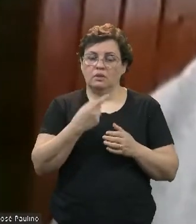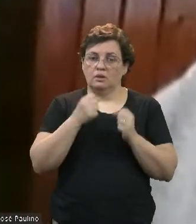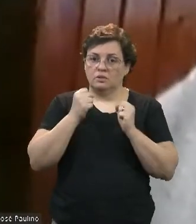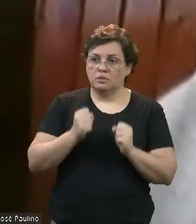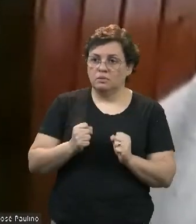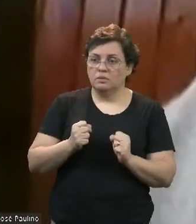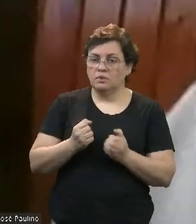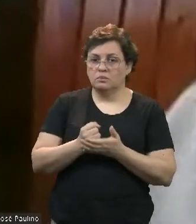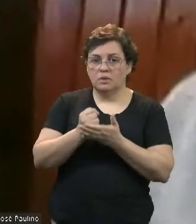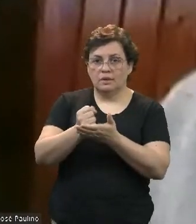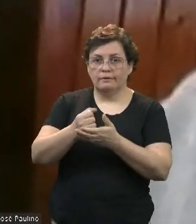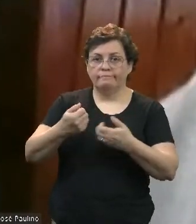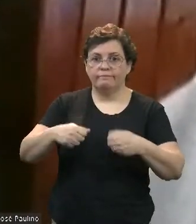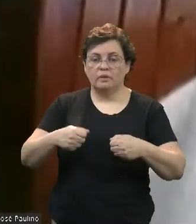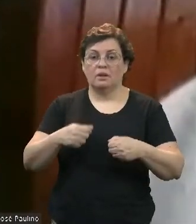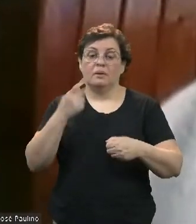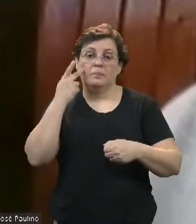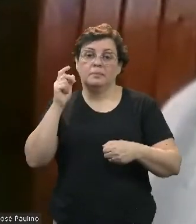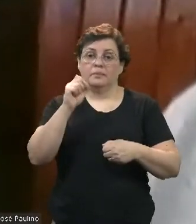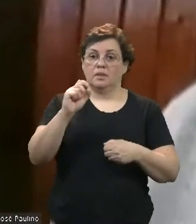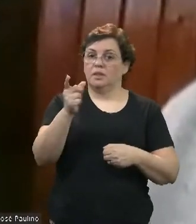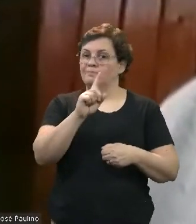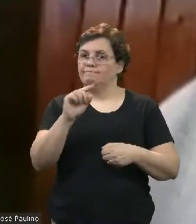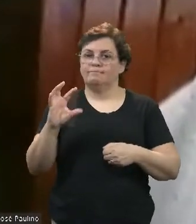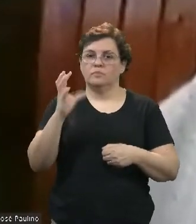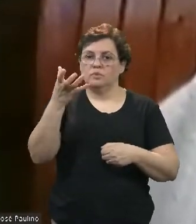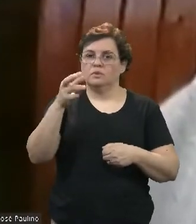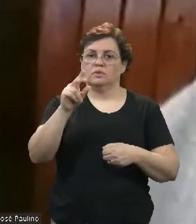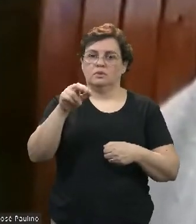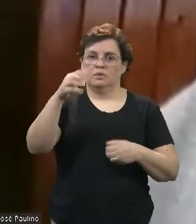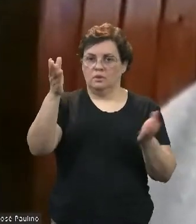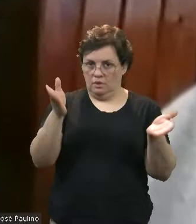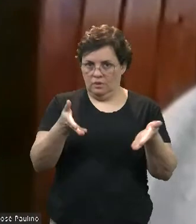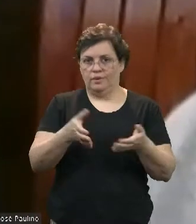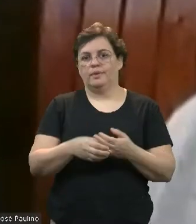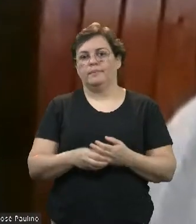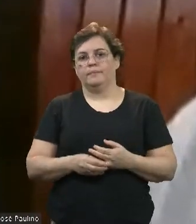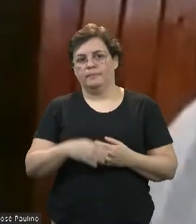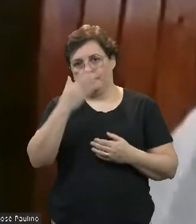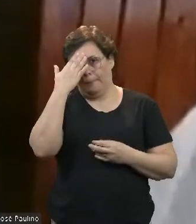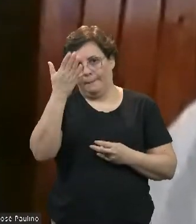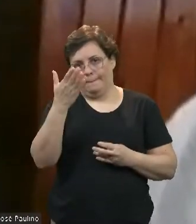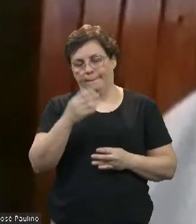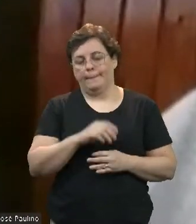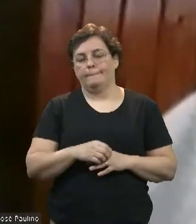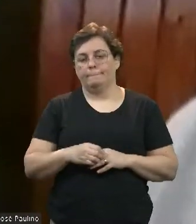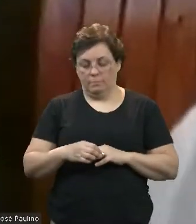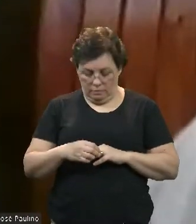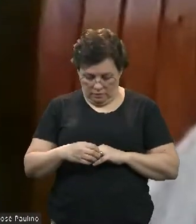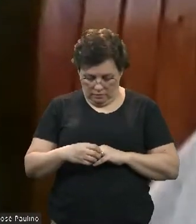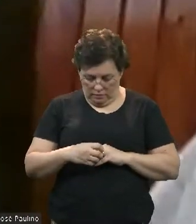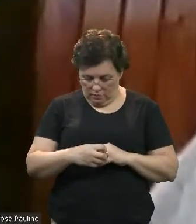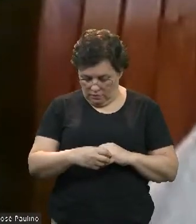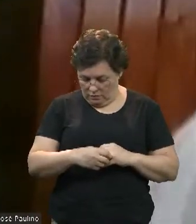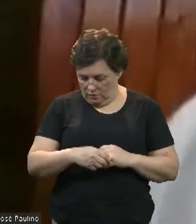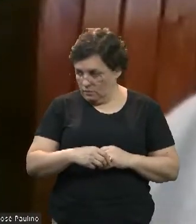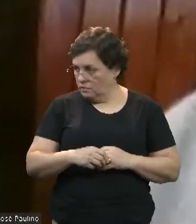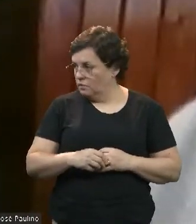aconteça o que ocorreu agora que foi os consignados. Eu agradeço, presidente. Obrigado.